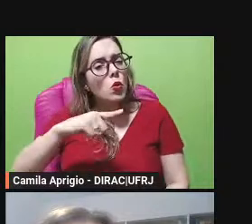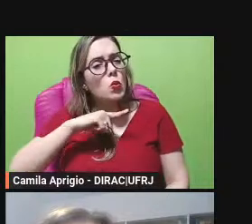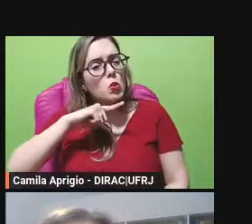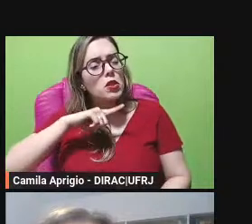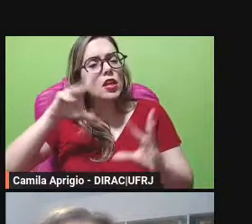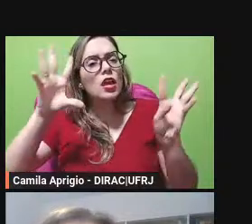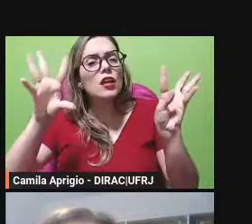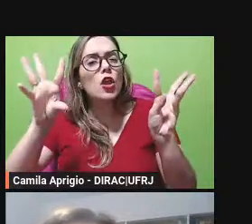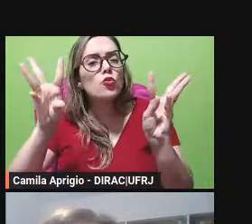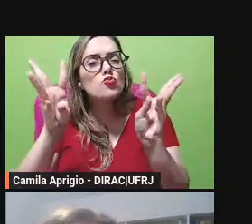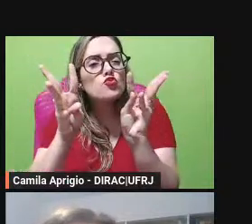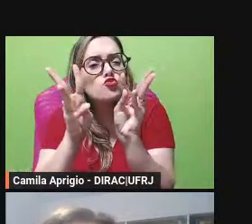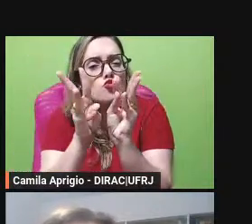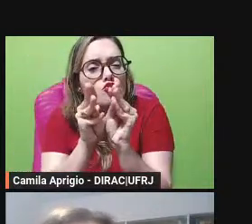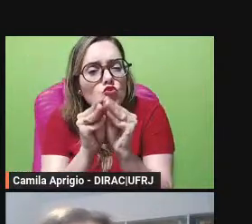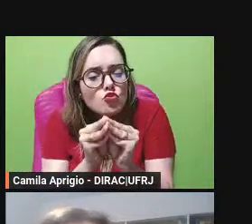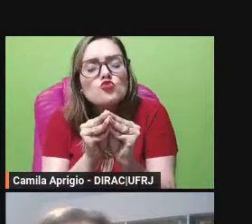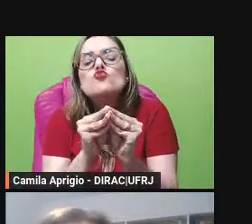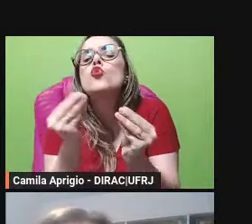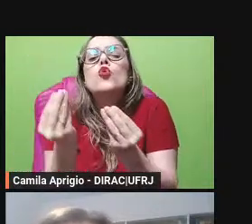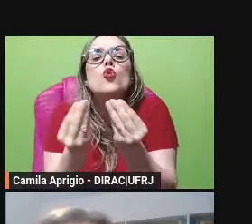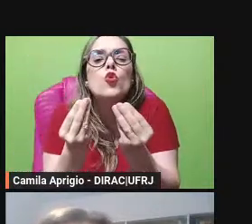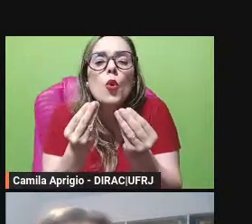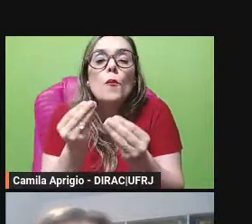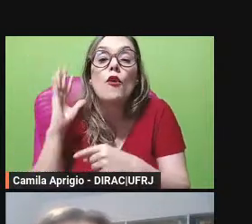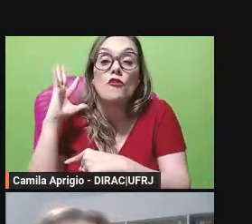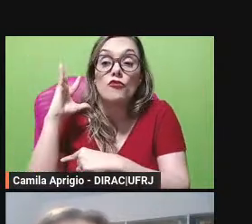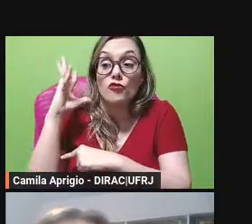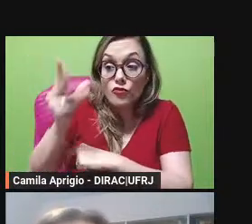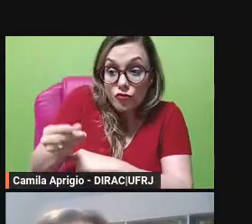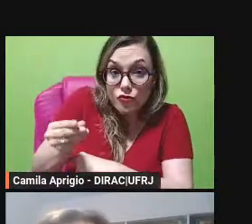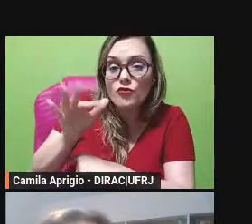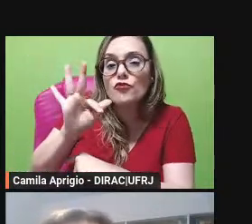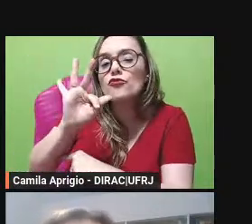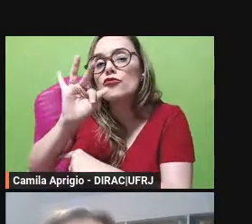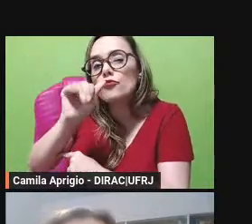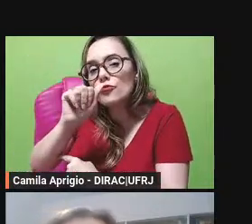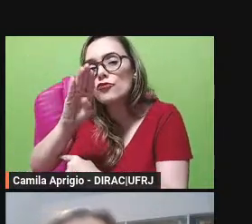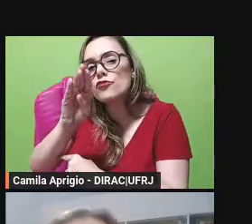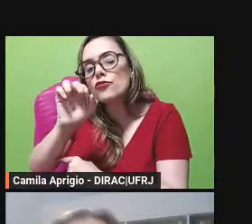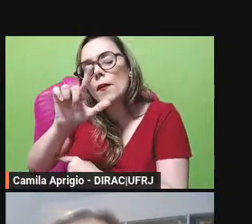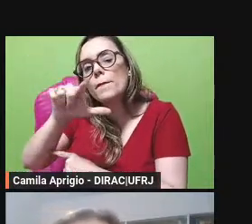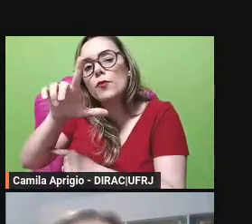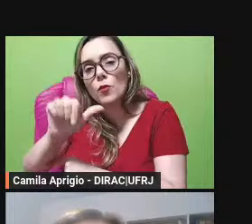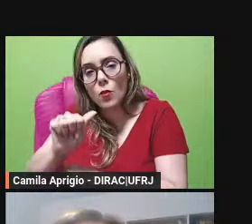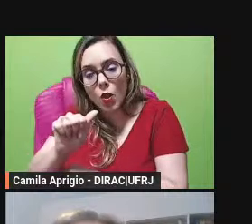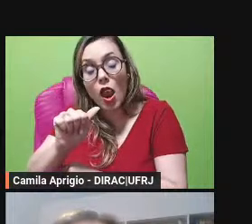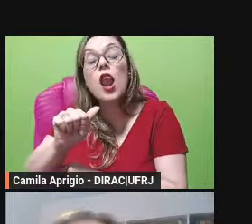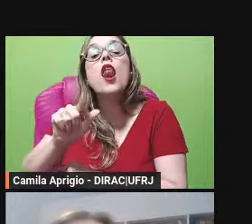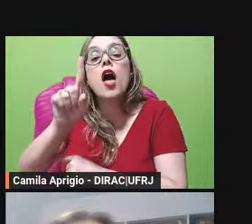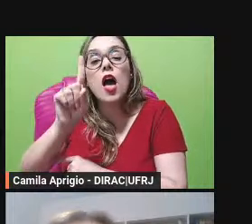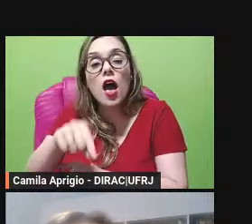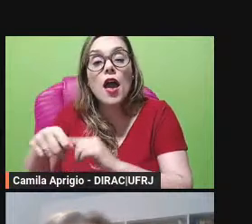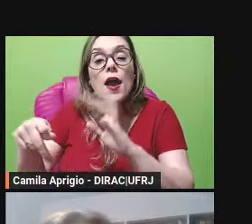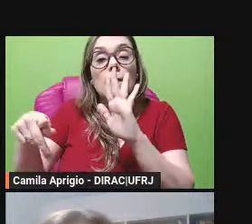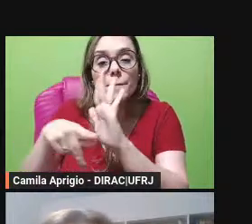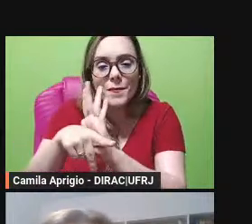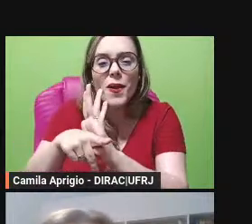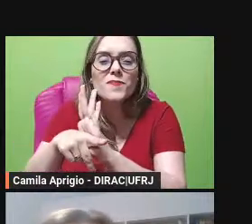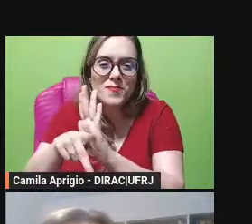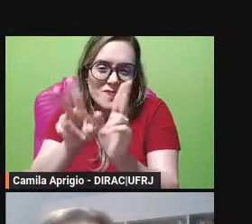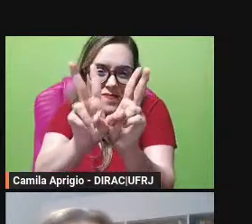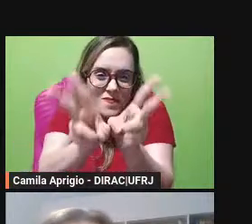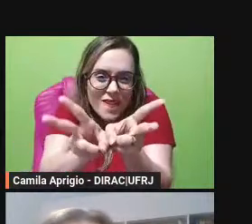fábula que no latim é fábula mesmo e lá no grego tanto pode ser ser